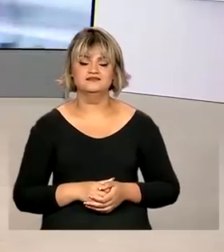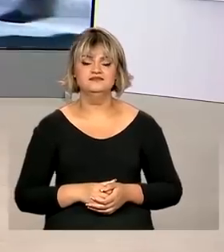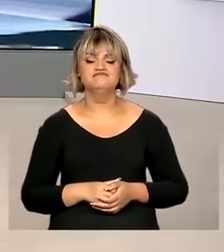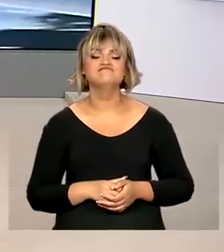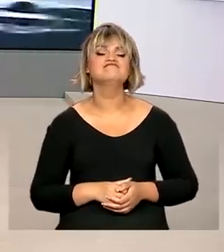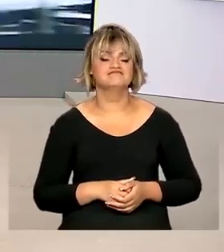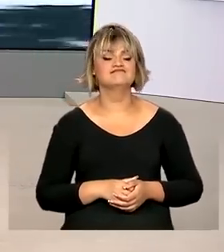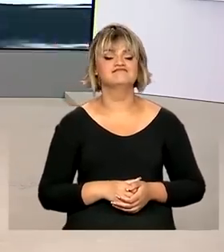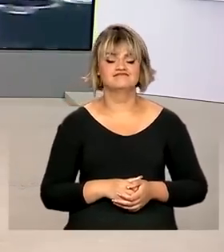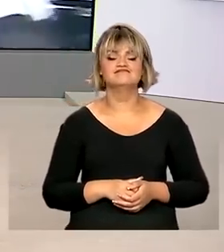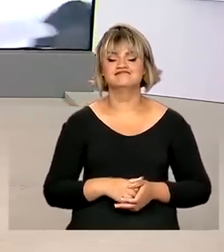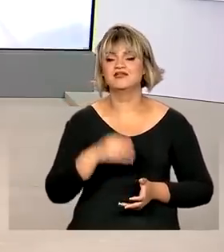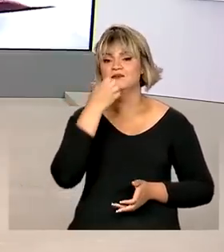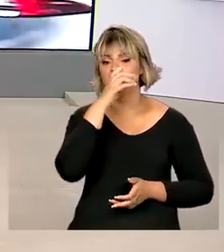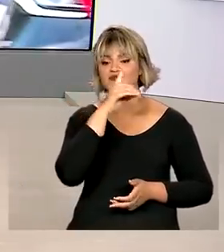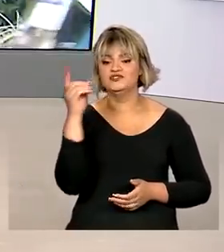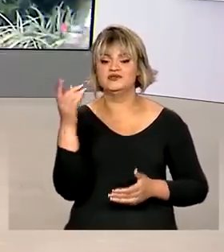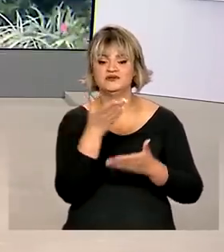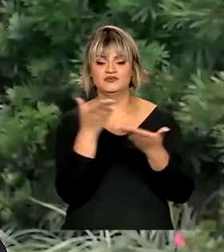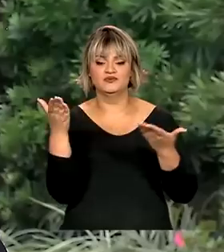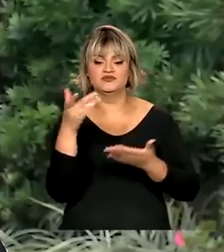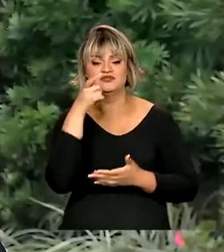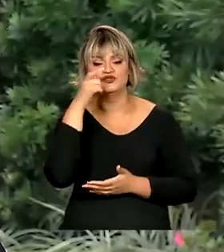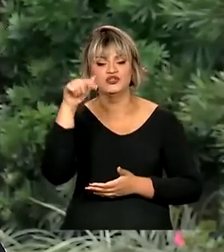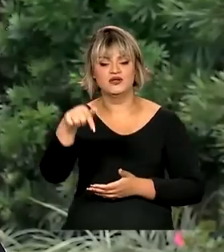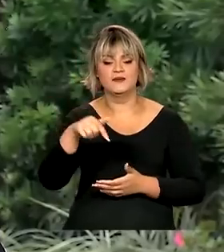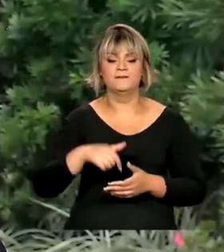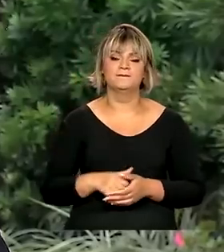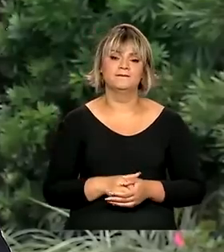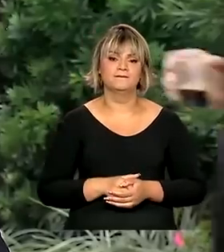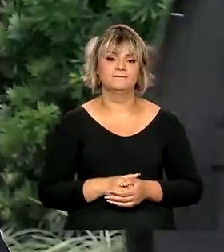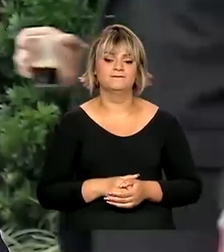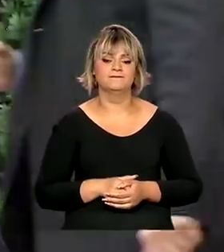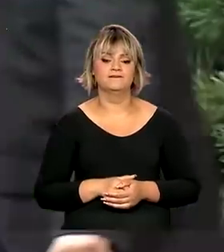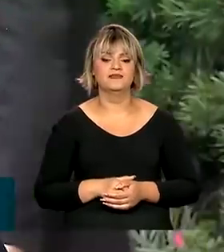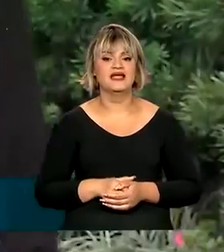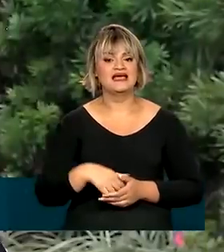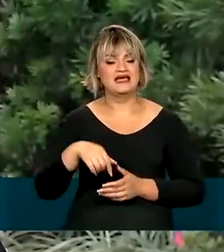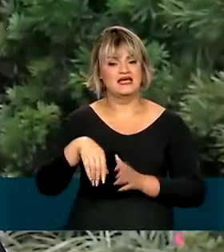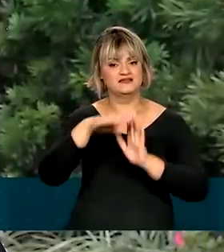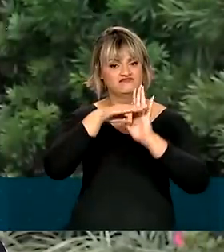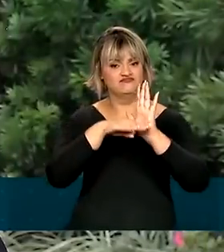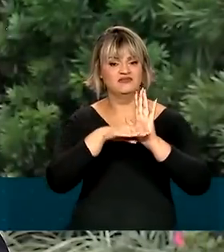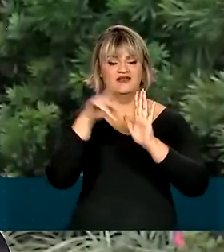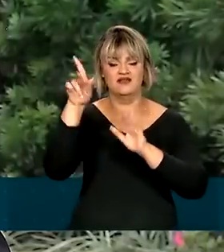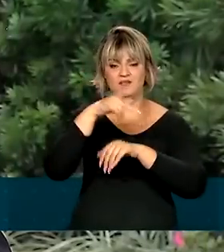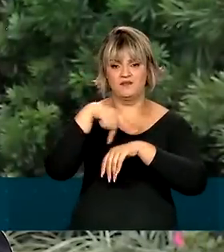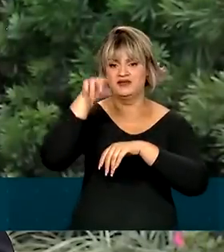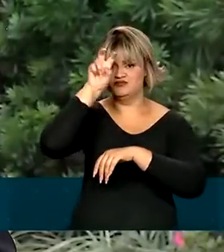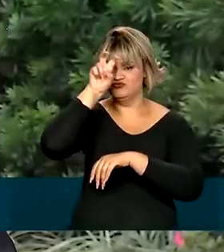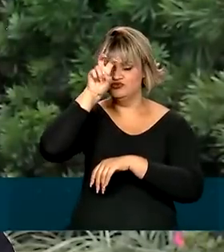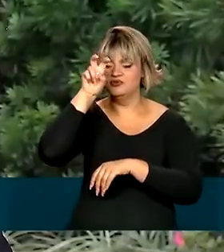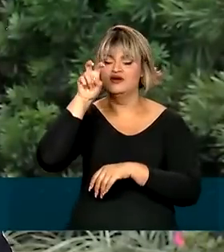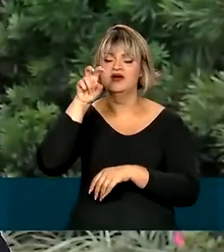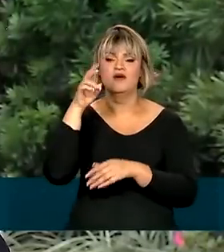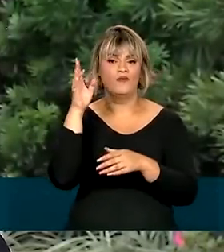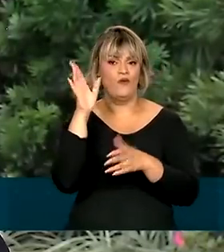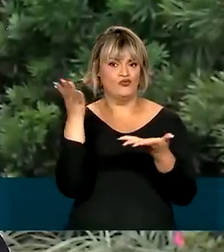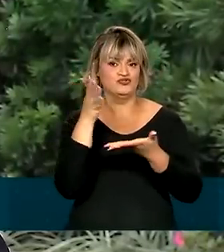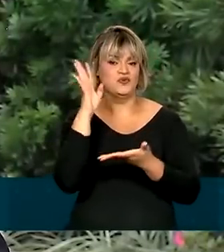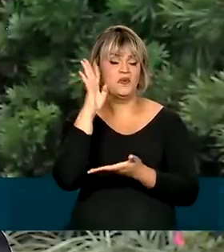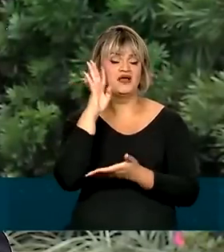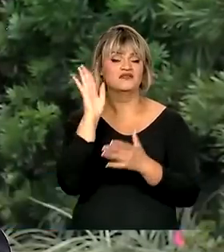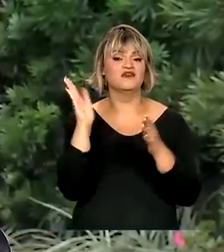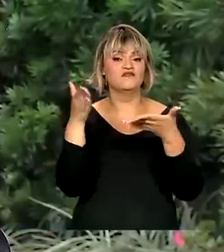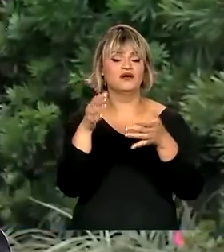É isso mesmo, Renata. Bom dia pra você. Bom dia a todos que nos acompanham. Olha, essa agenda lá em Charme-O-Sheik, no Egito, nesta quarta-feira,